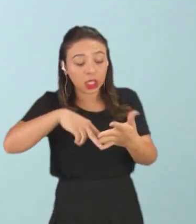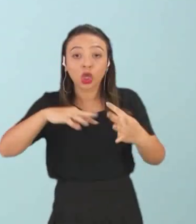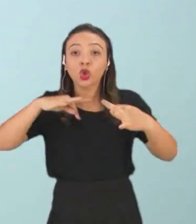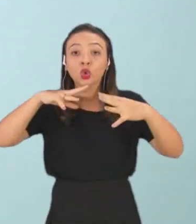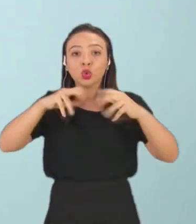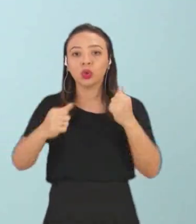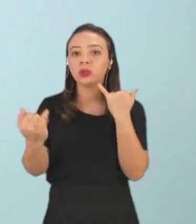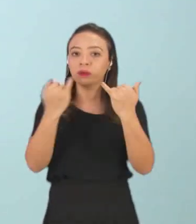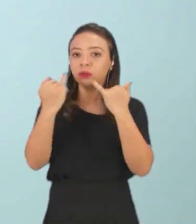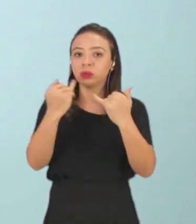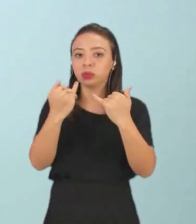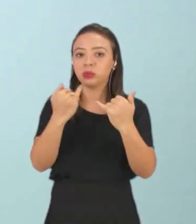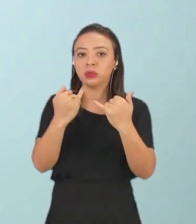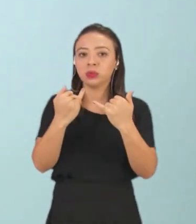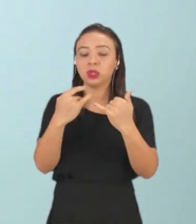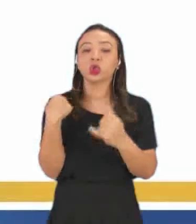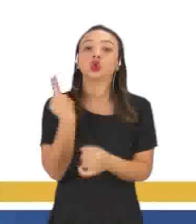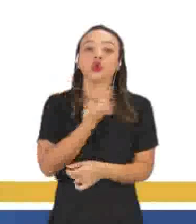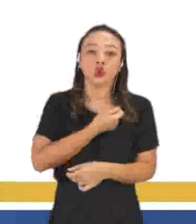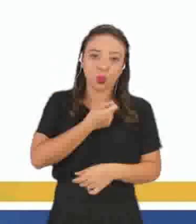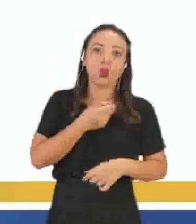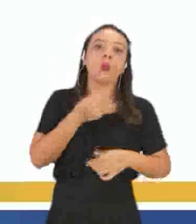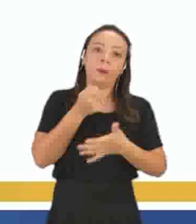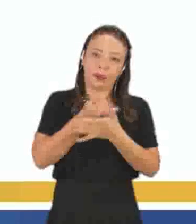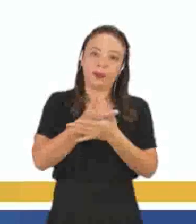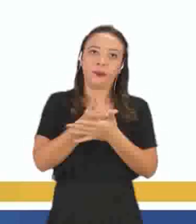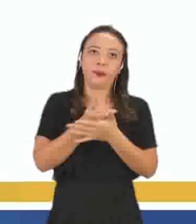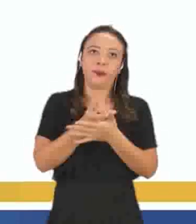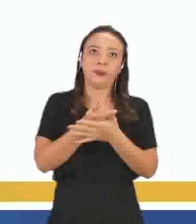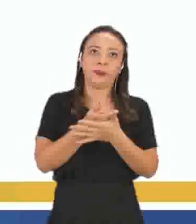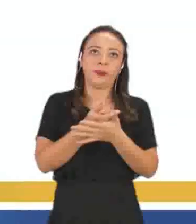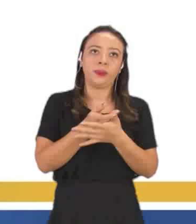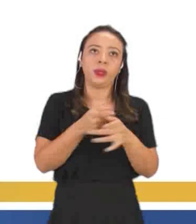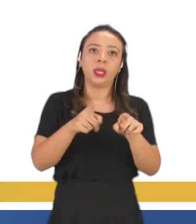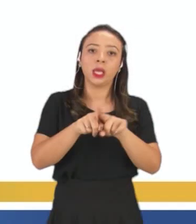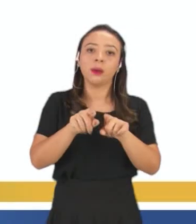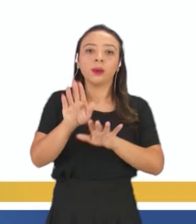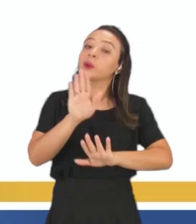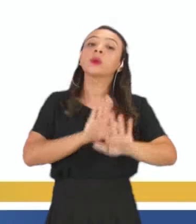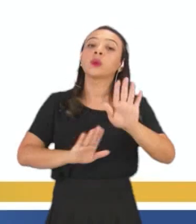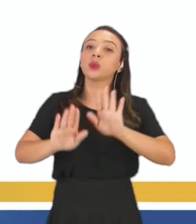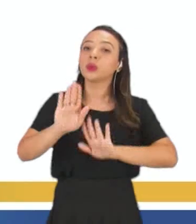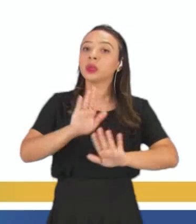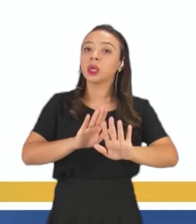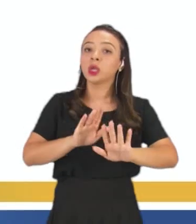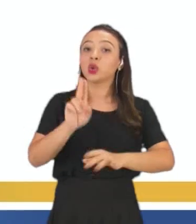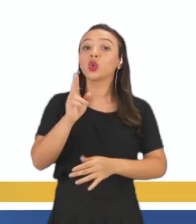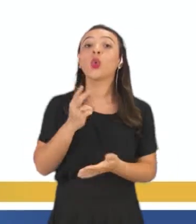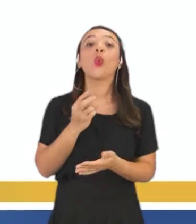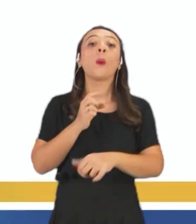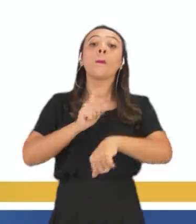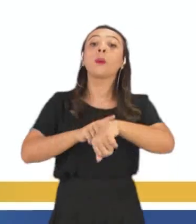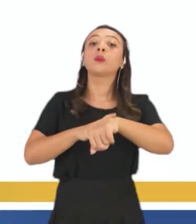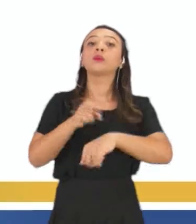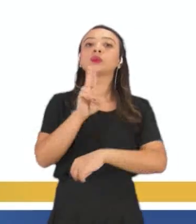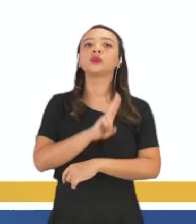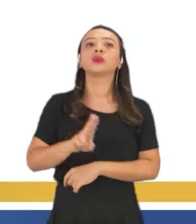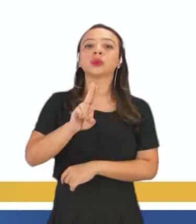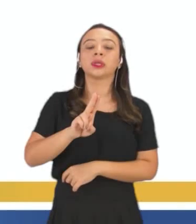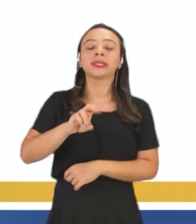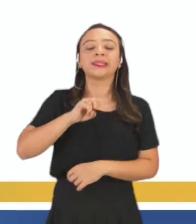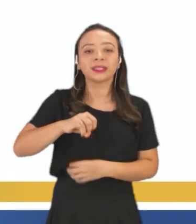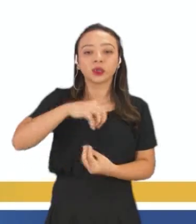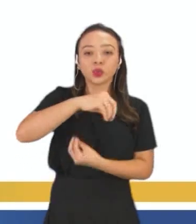embalagem ou produto que nós compramos, tá? Tome cuidado durante a manipulação e o uso de substâncias